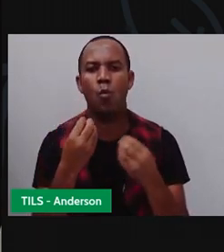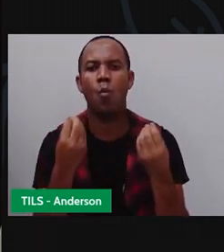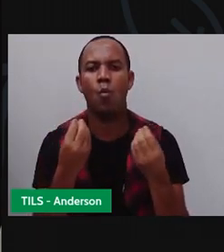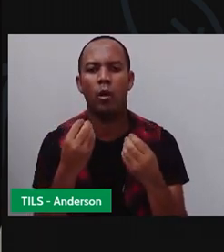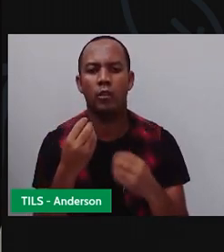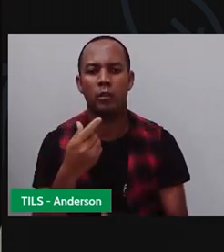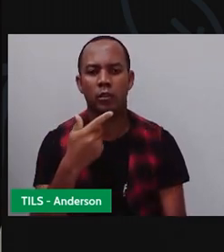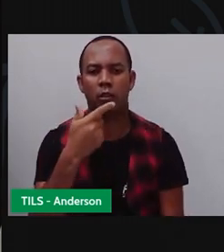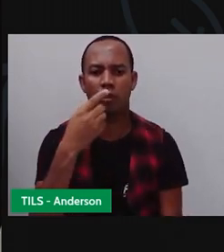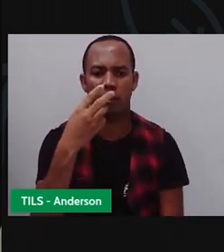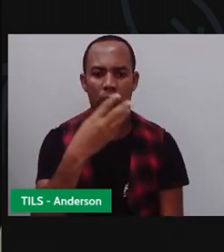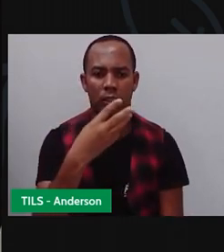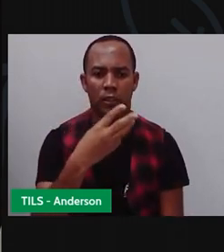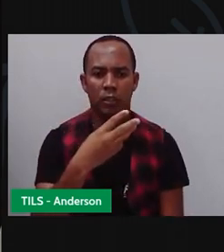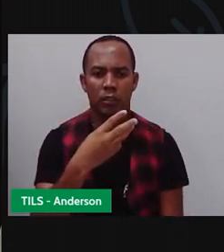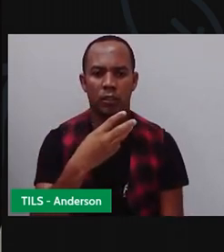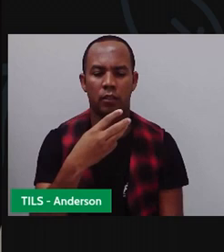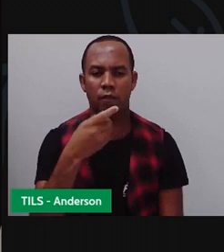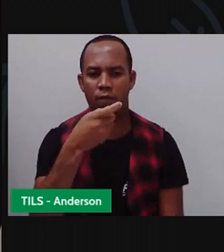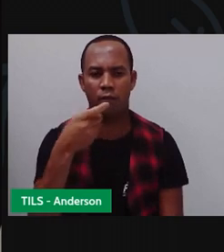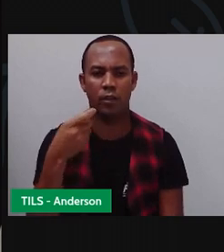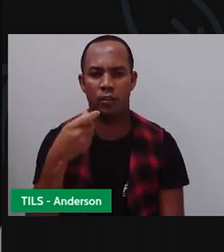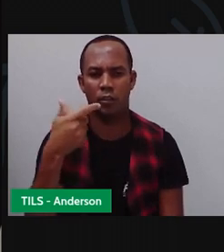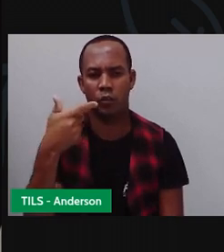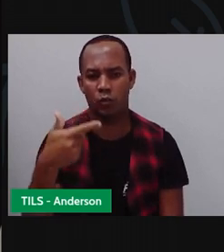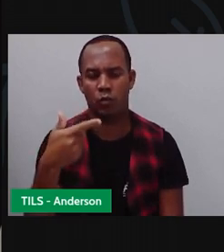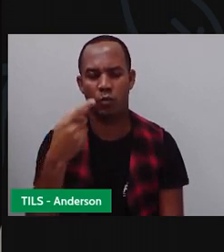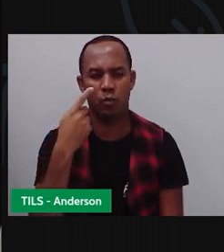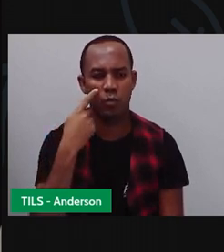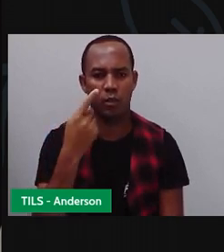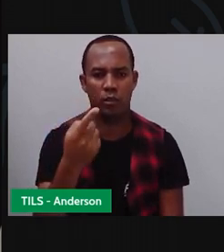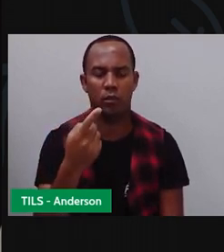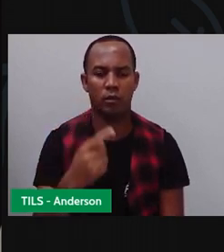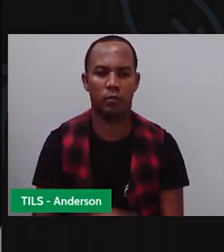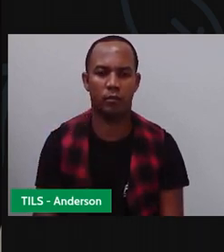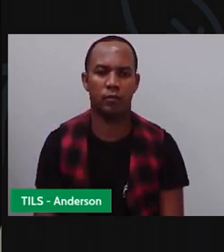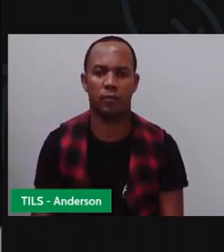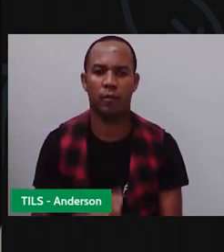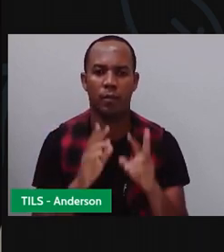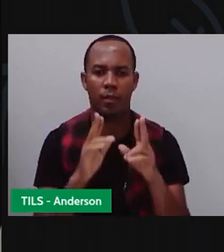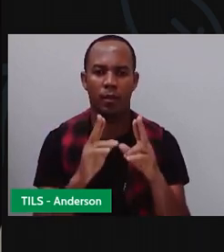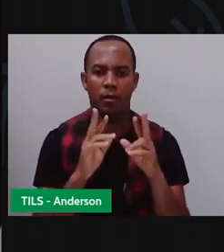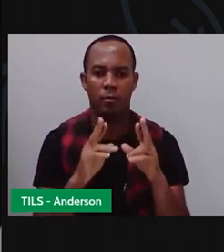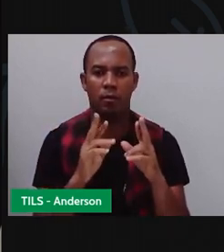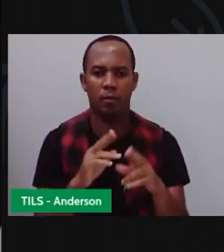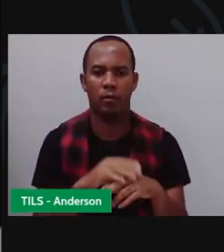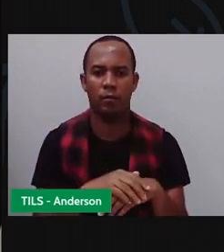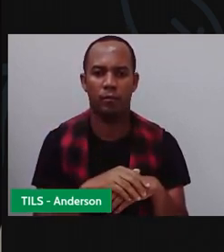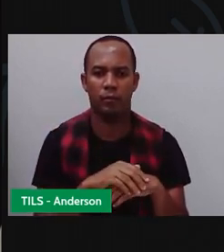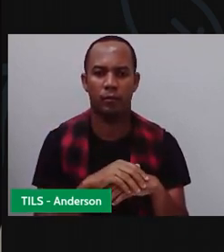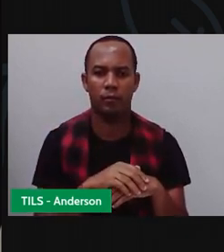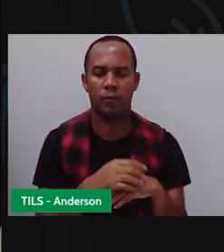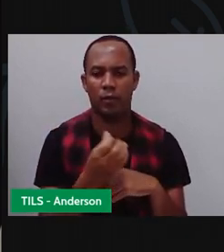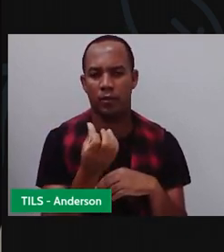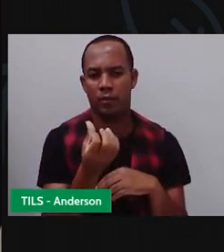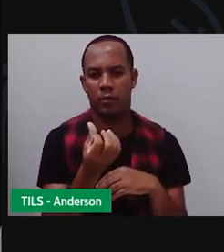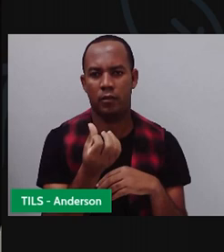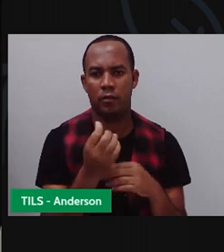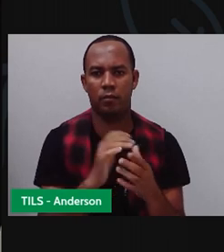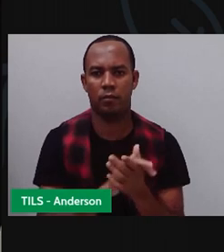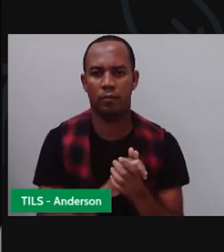Três, duas vezes. Ou seja, três vezes dois, que é igual a quanto? três.